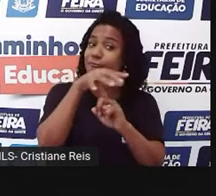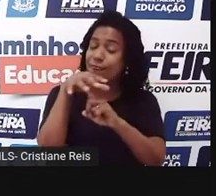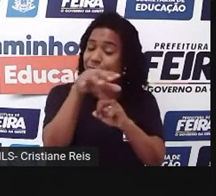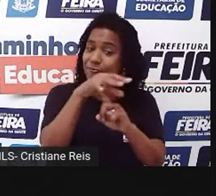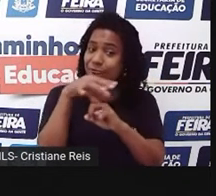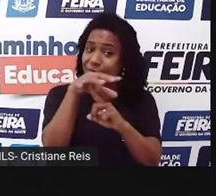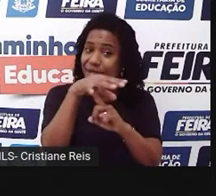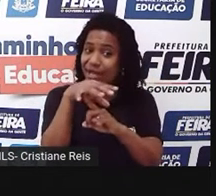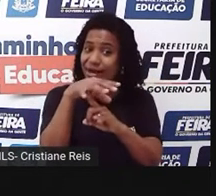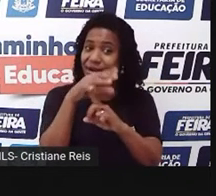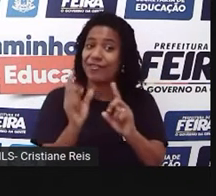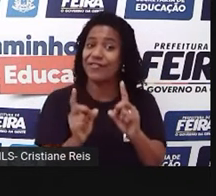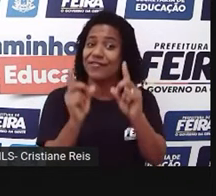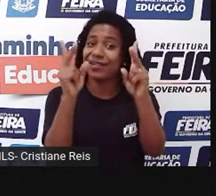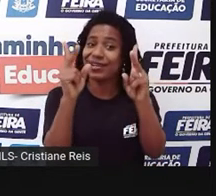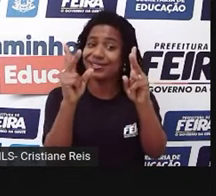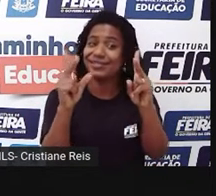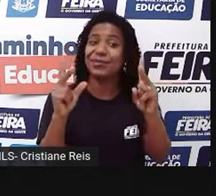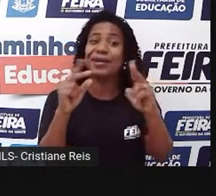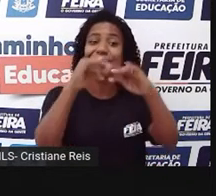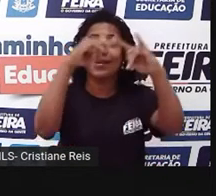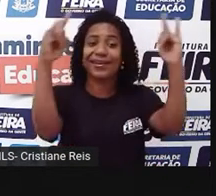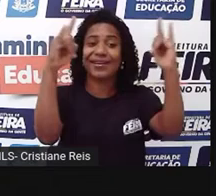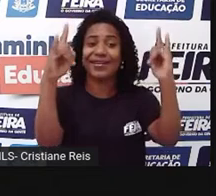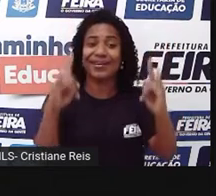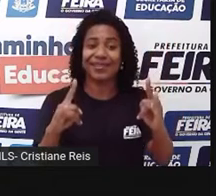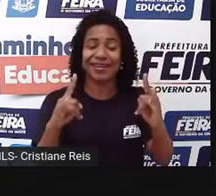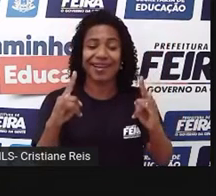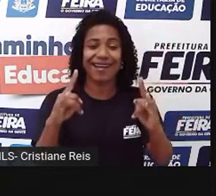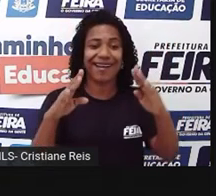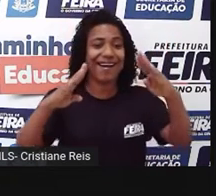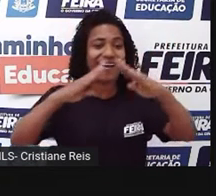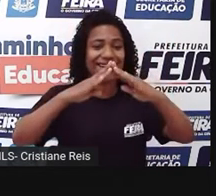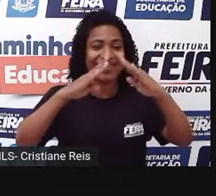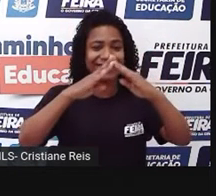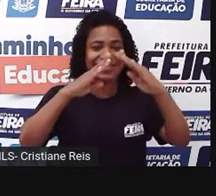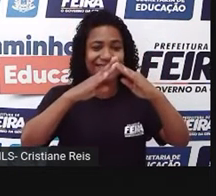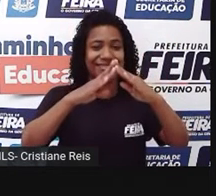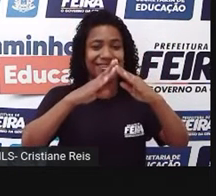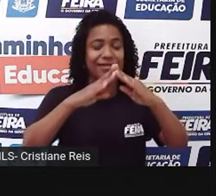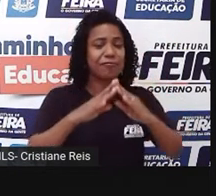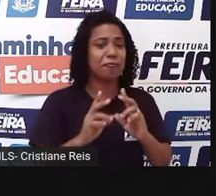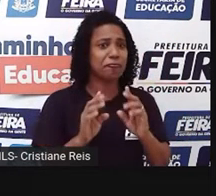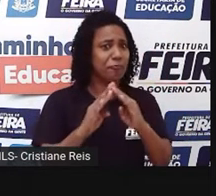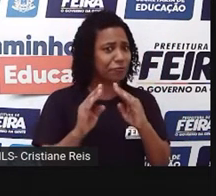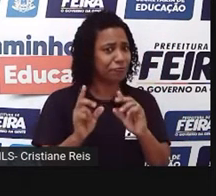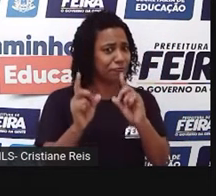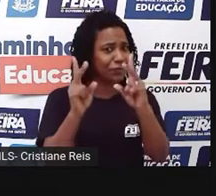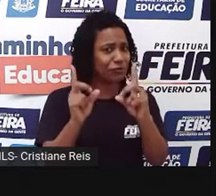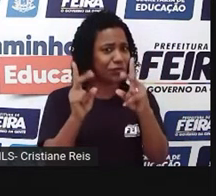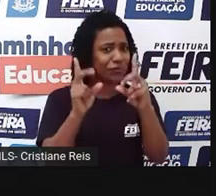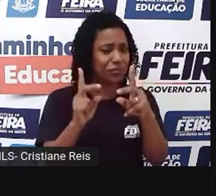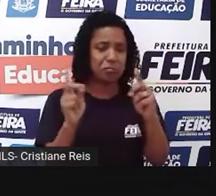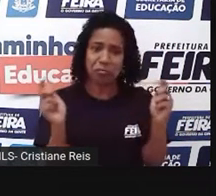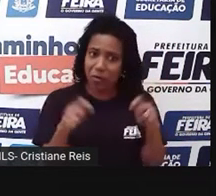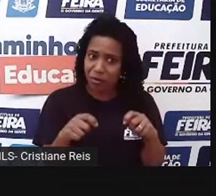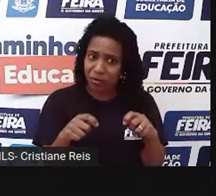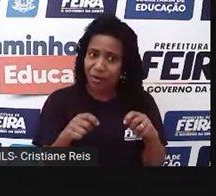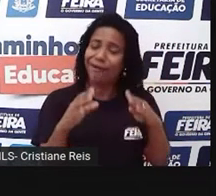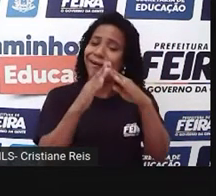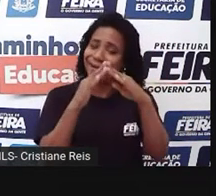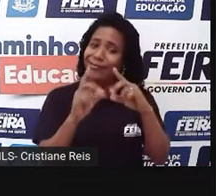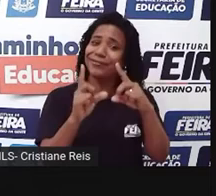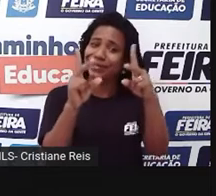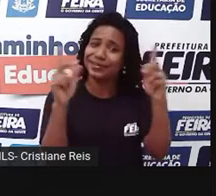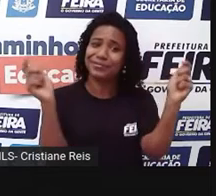vendendo, né, o imóvel ali, né. Então, você já compra a casa, já compra os utensílios, já compra tudo.